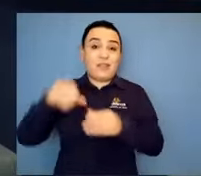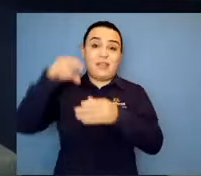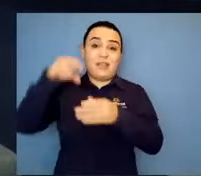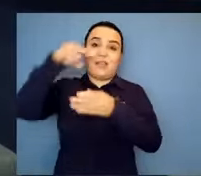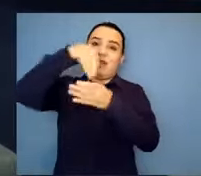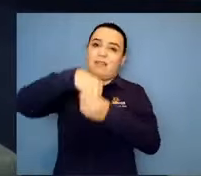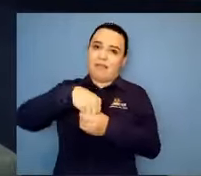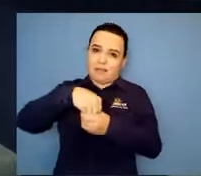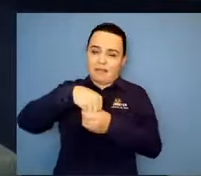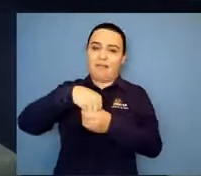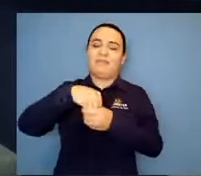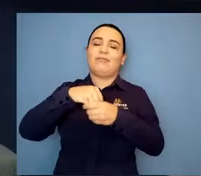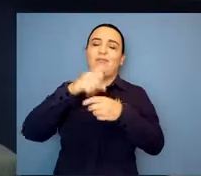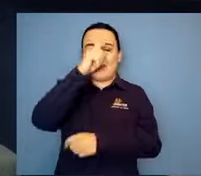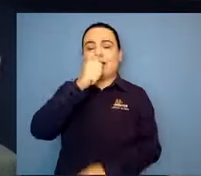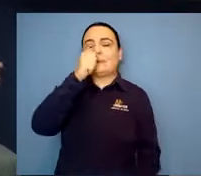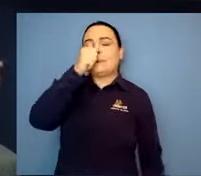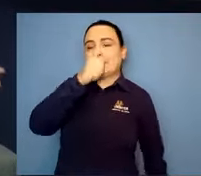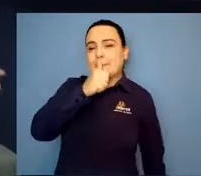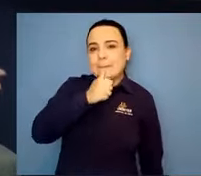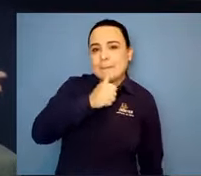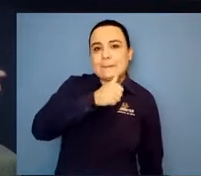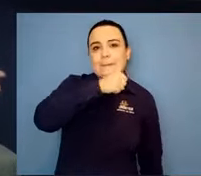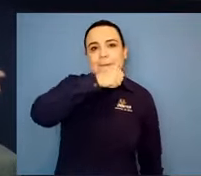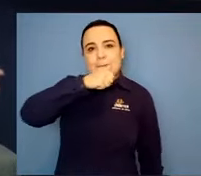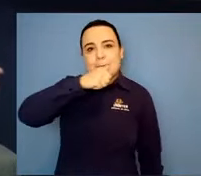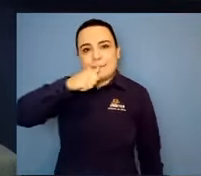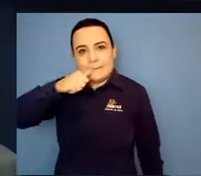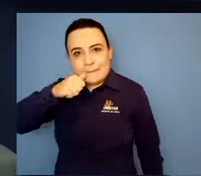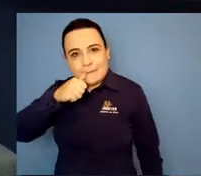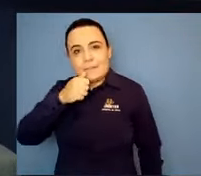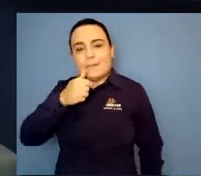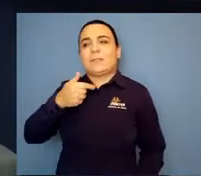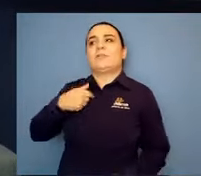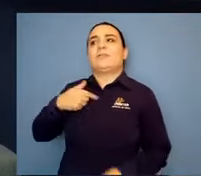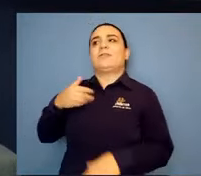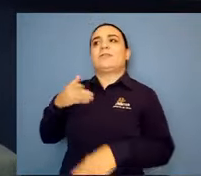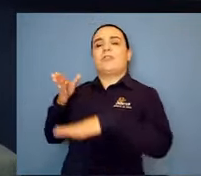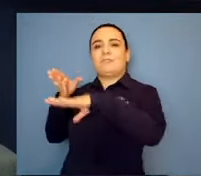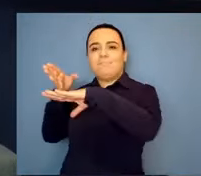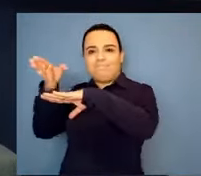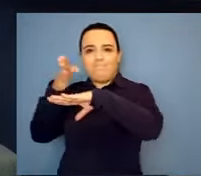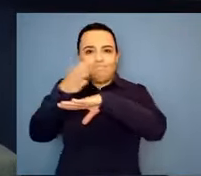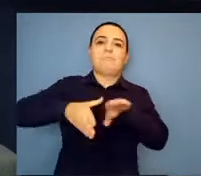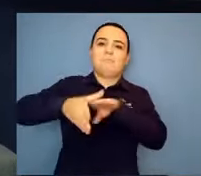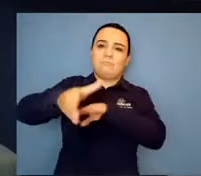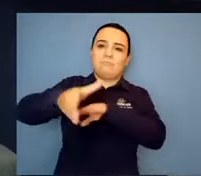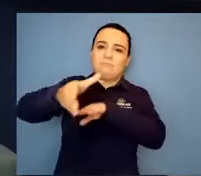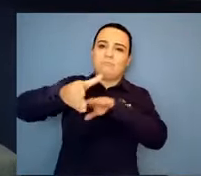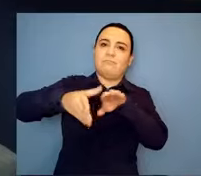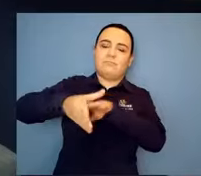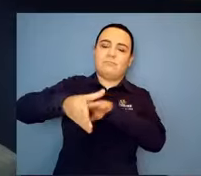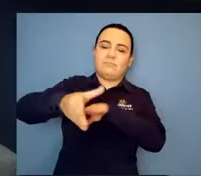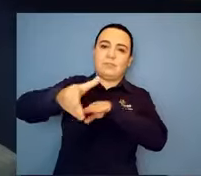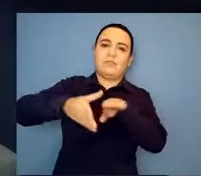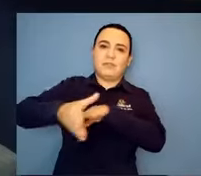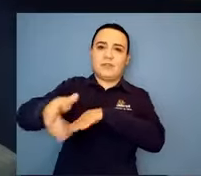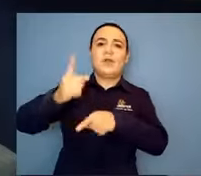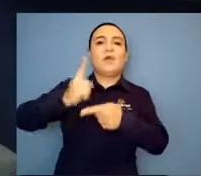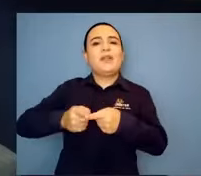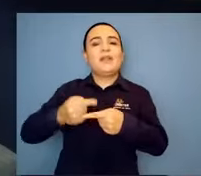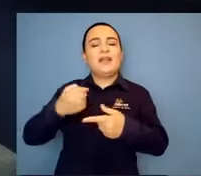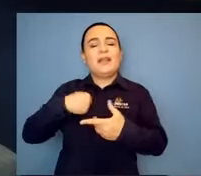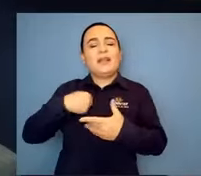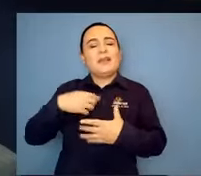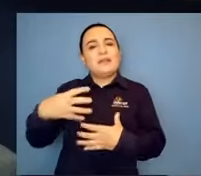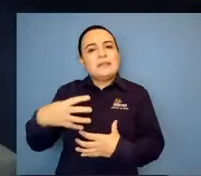para orientar, principalmente, orientação, né? Sim. Porque a gente sabe que a gente tem direitos, né? Então,